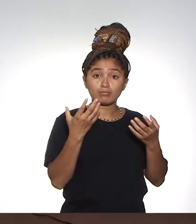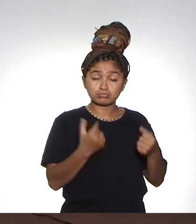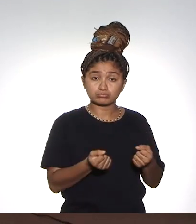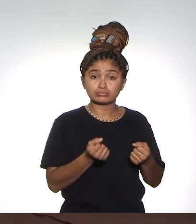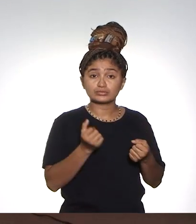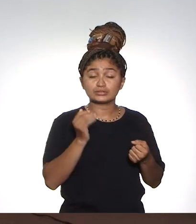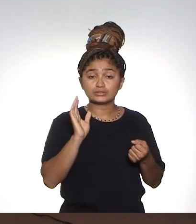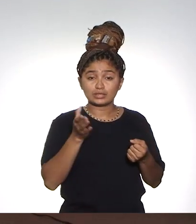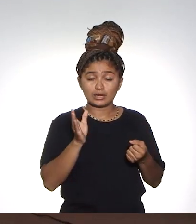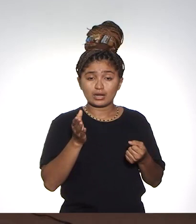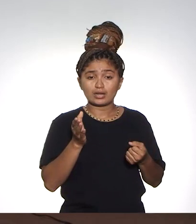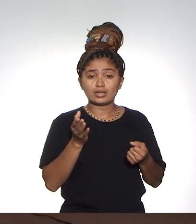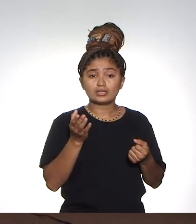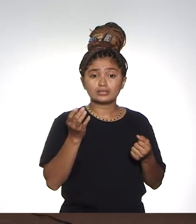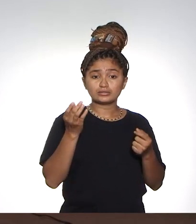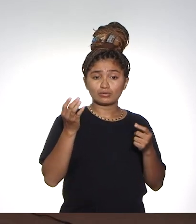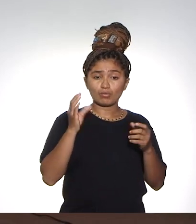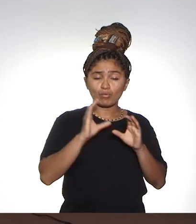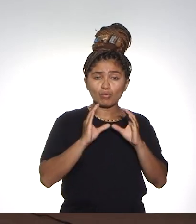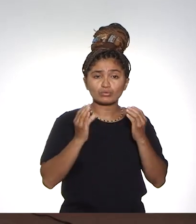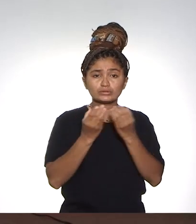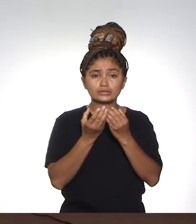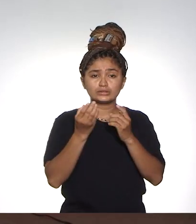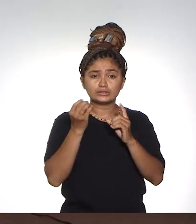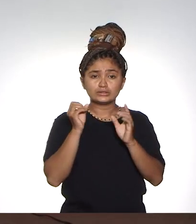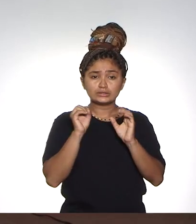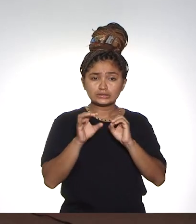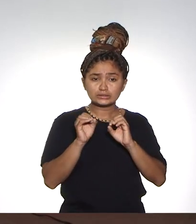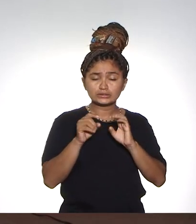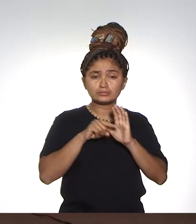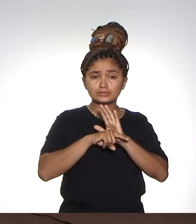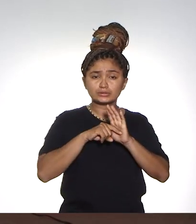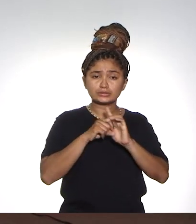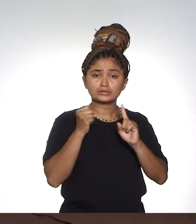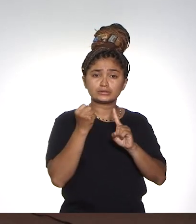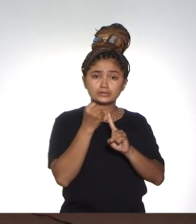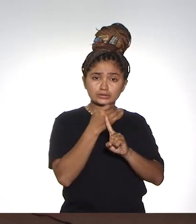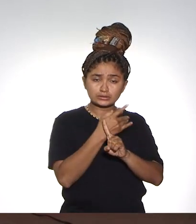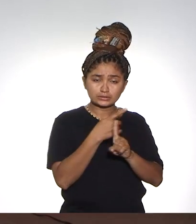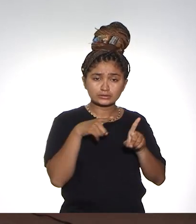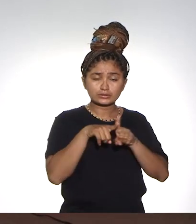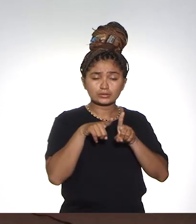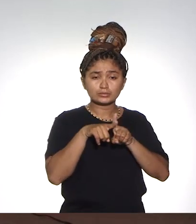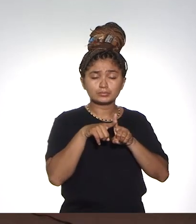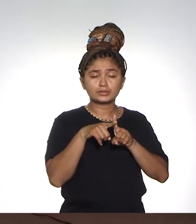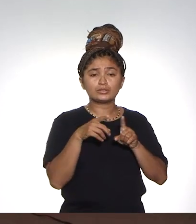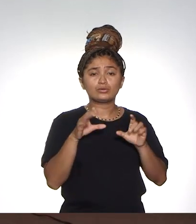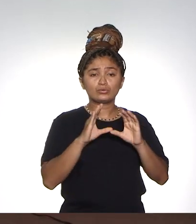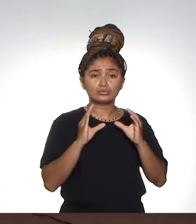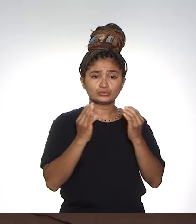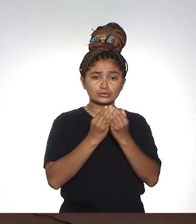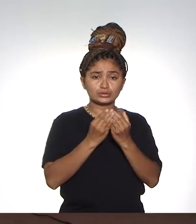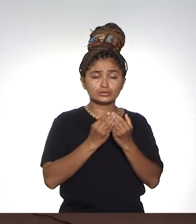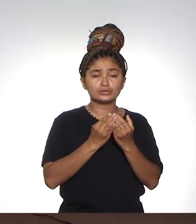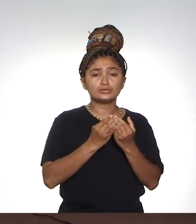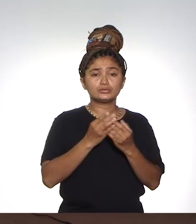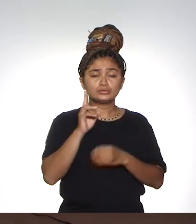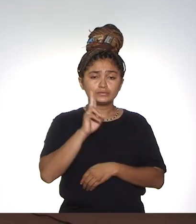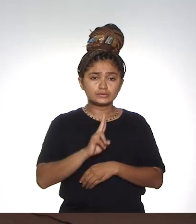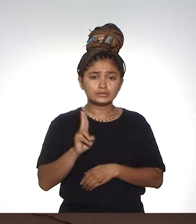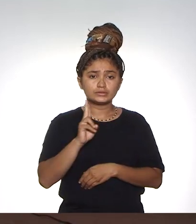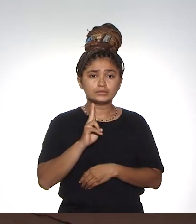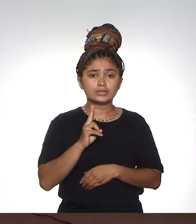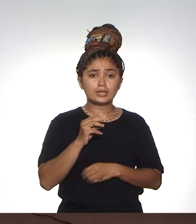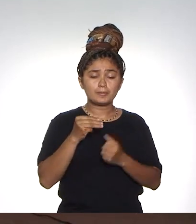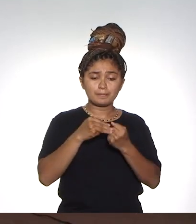recentemente, já aprovado pelo Conselho do Ensino, Pesquisa e Extensão e pelo Conselho Universitário, um novo programa de